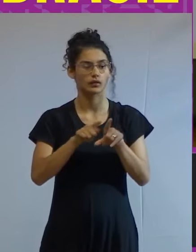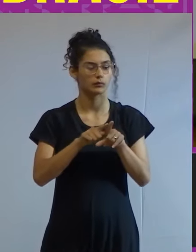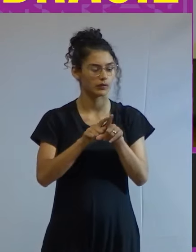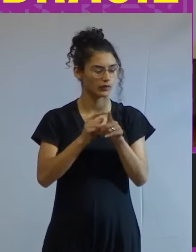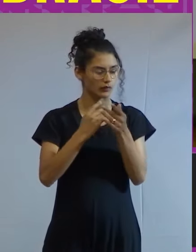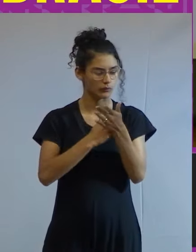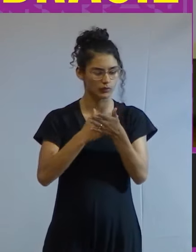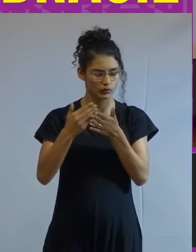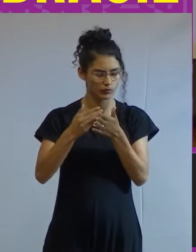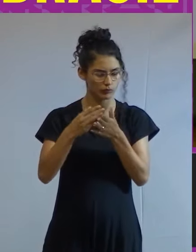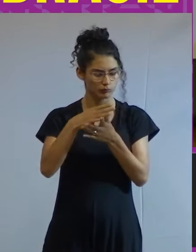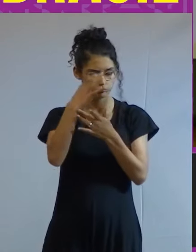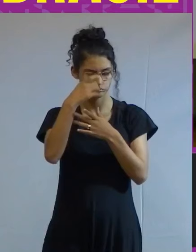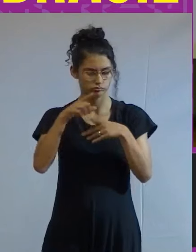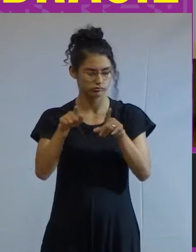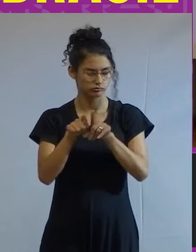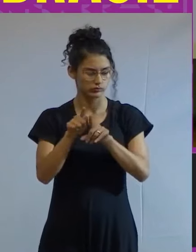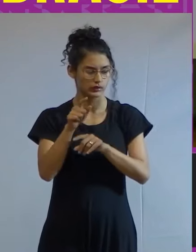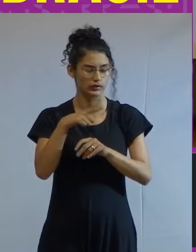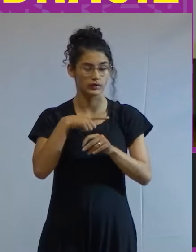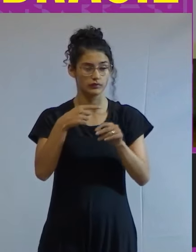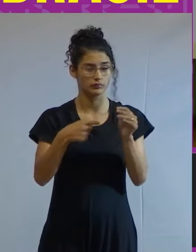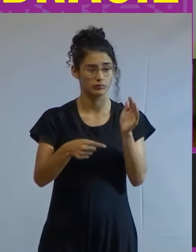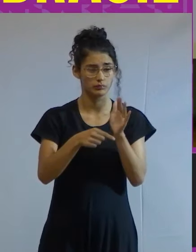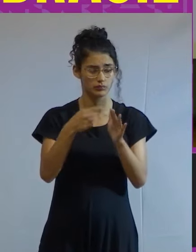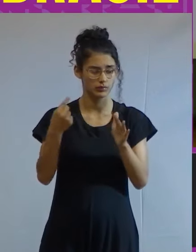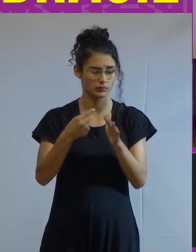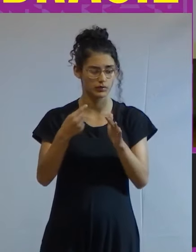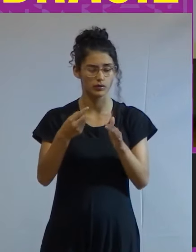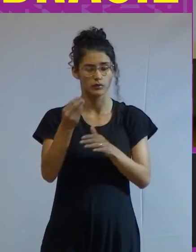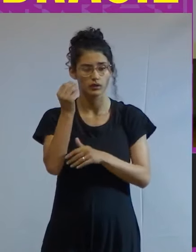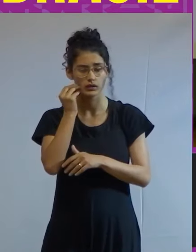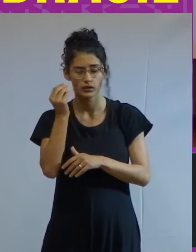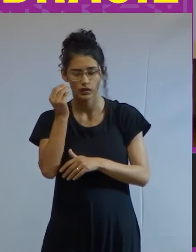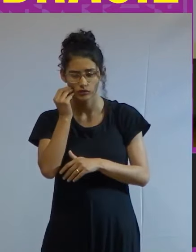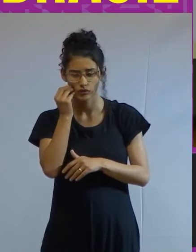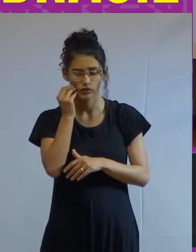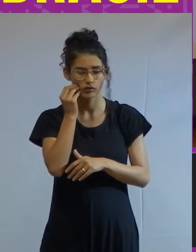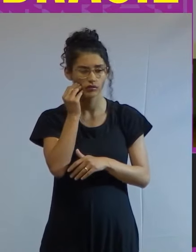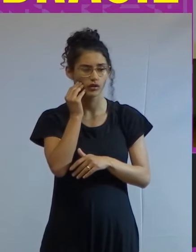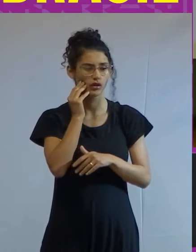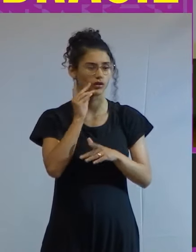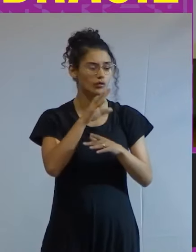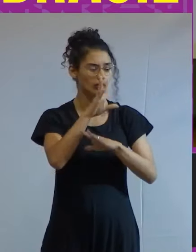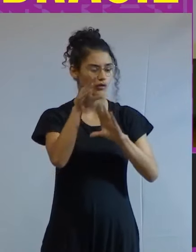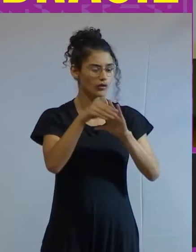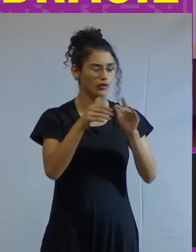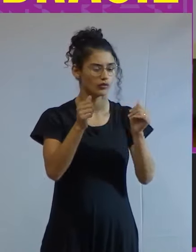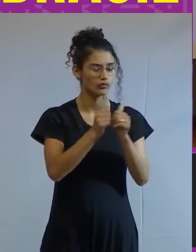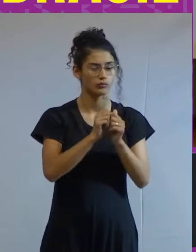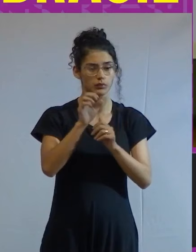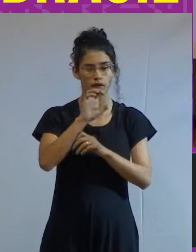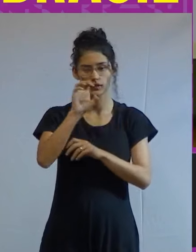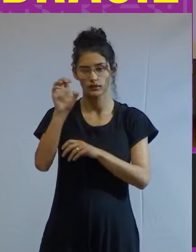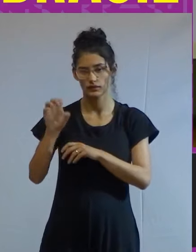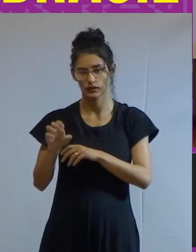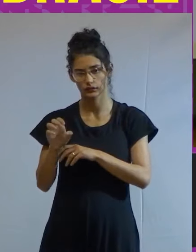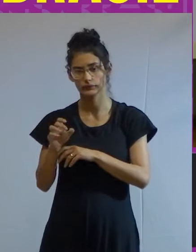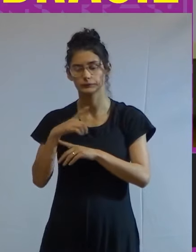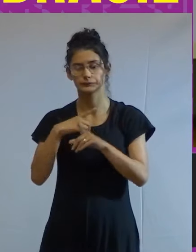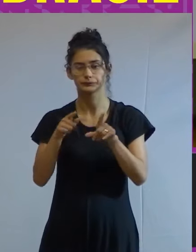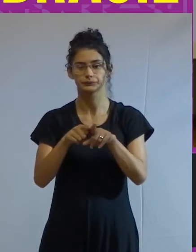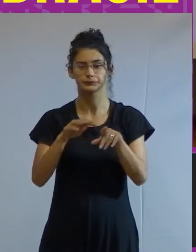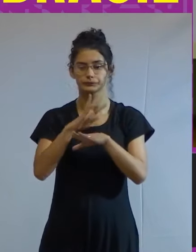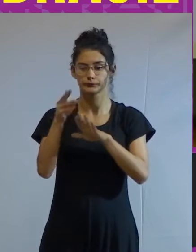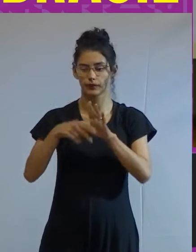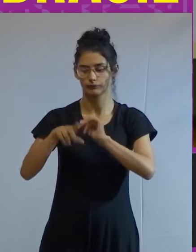revoltas globais ele teve primeiramente uma tentativa de canalização pelas novas esquerdas as novas esquerdas foram